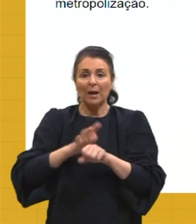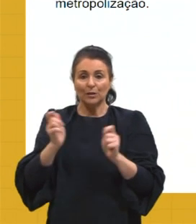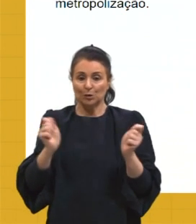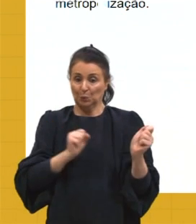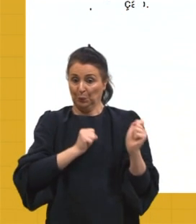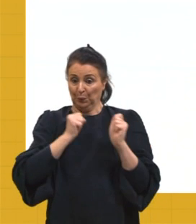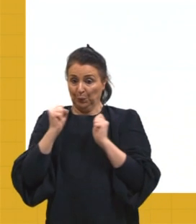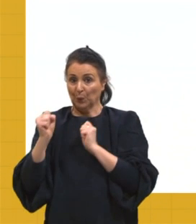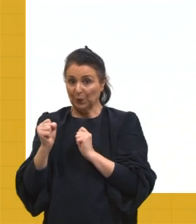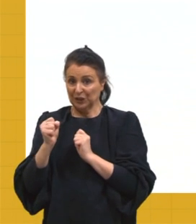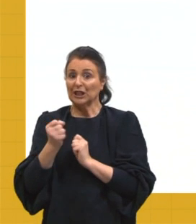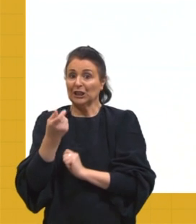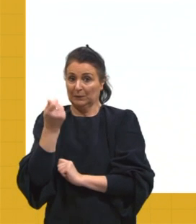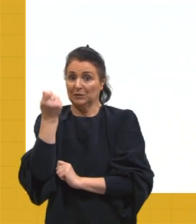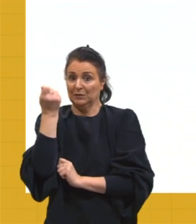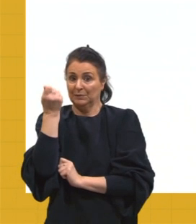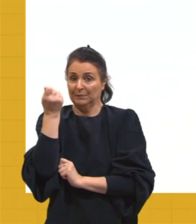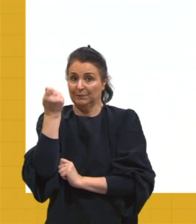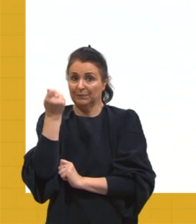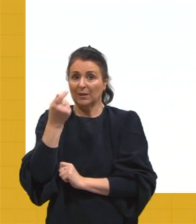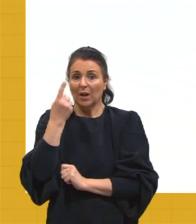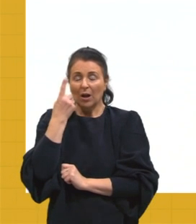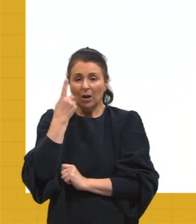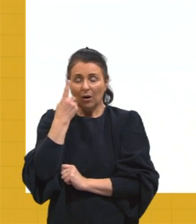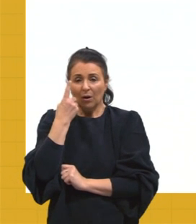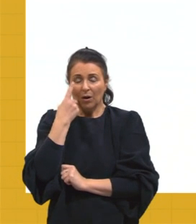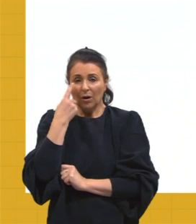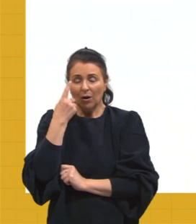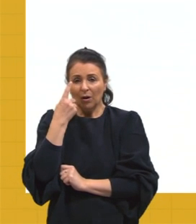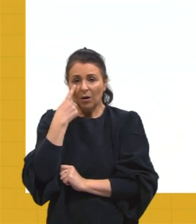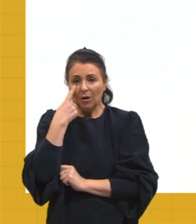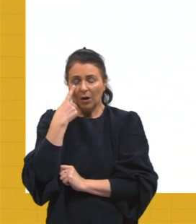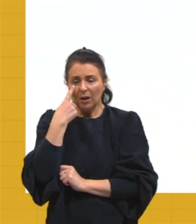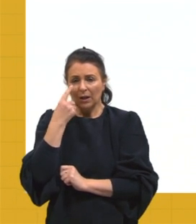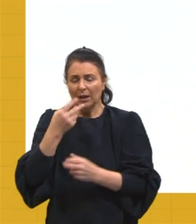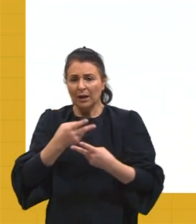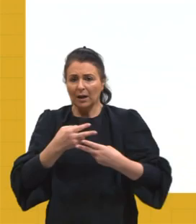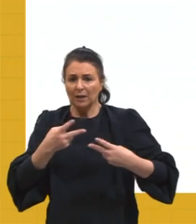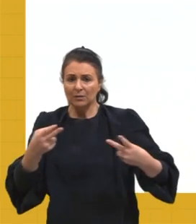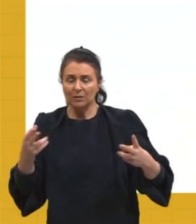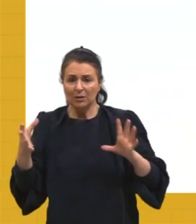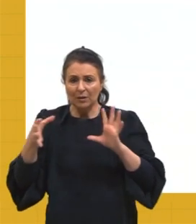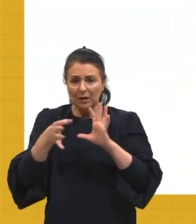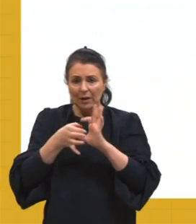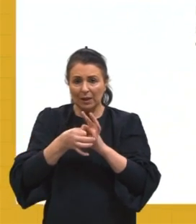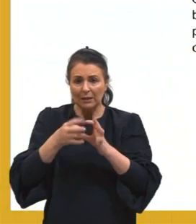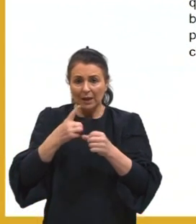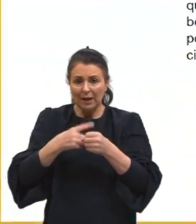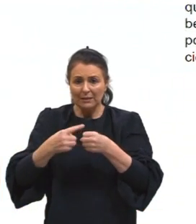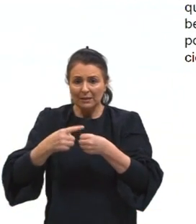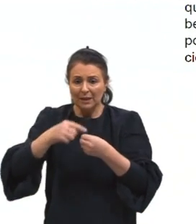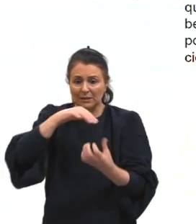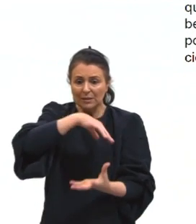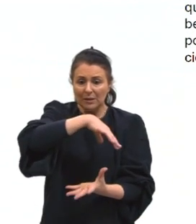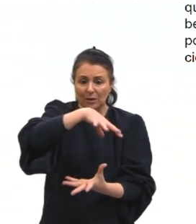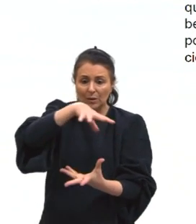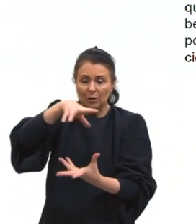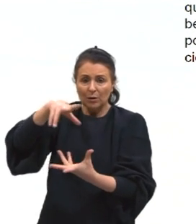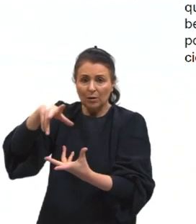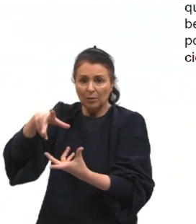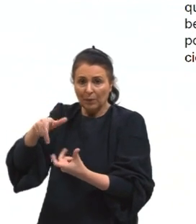tá, vamos entrar aqui, ó, e aí, aqui a gente tem essas questões aí ligadas a cidades globais, por exemplo, né,